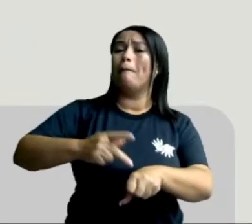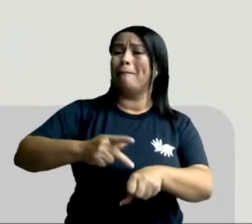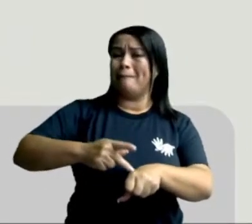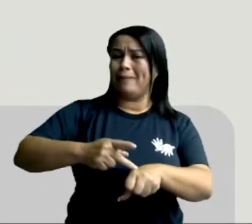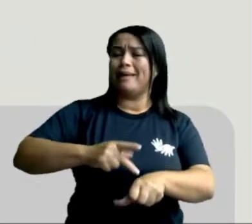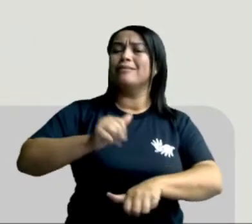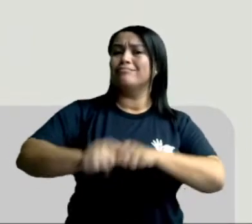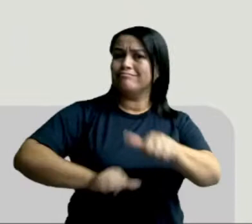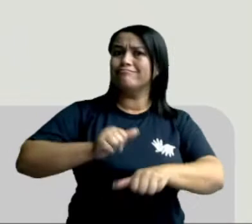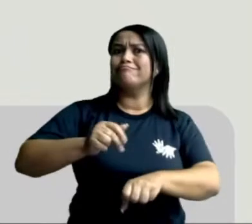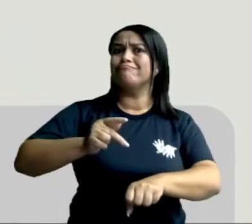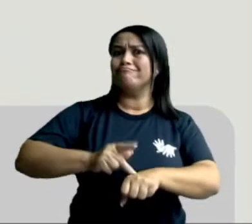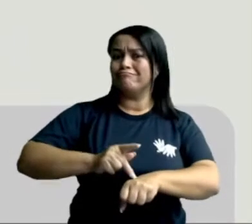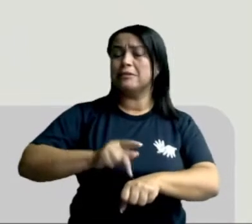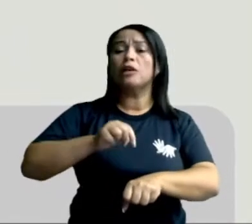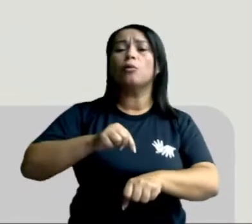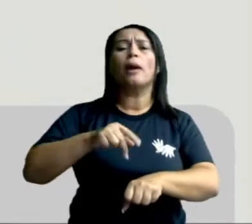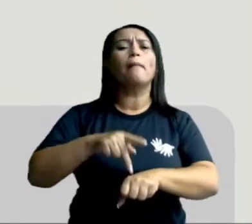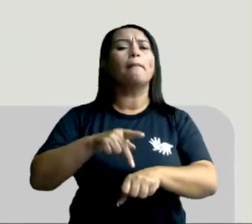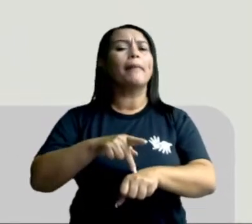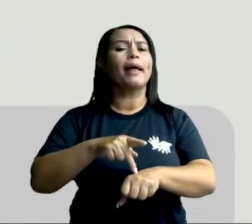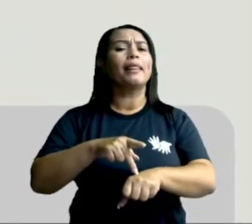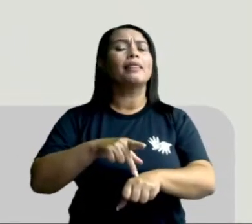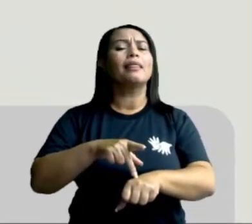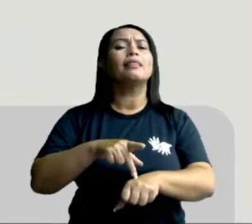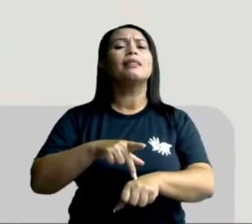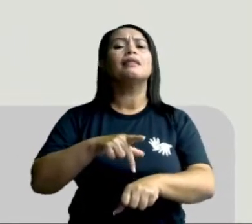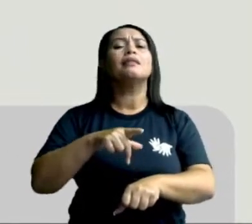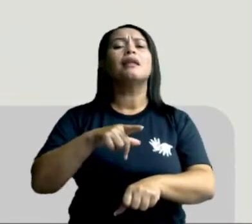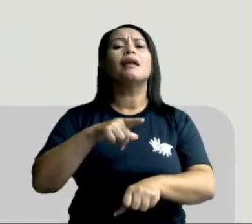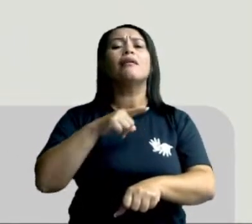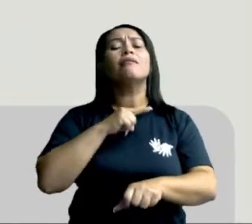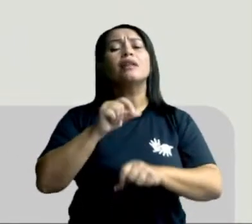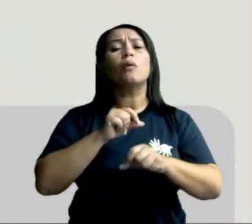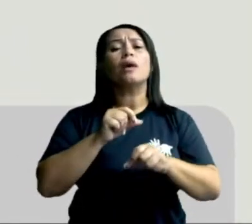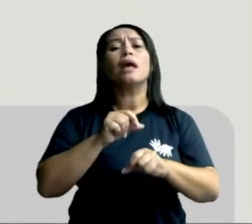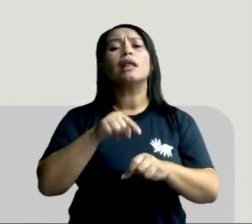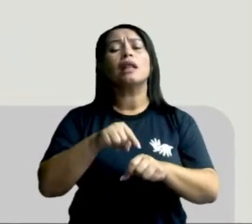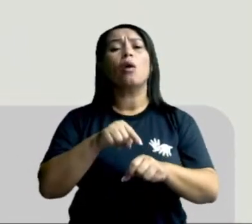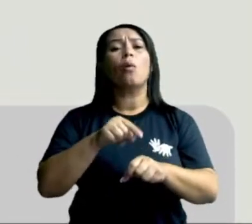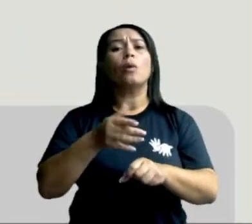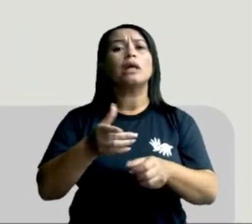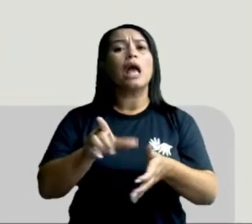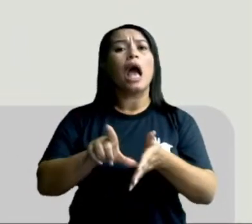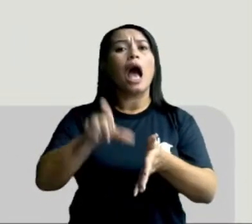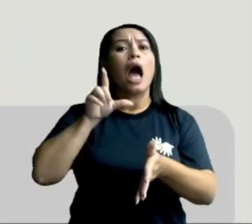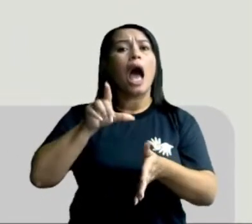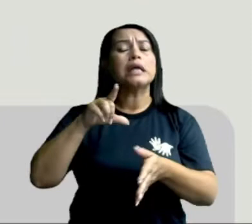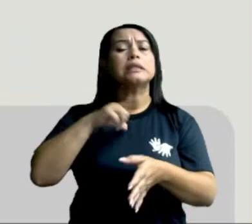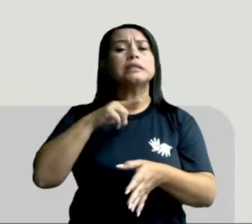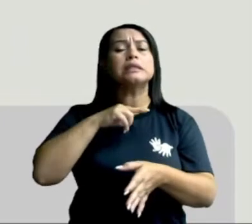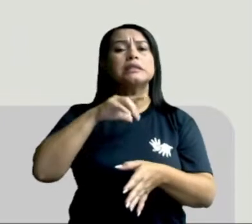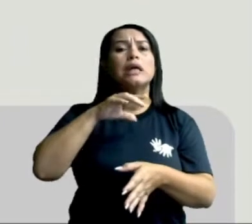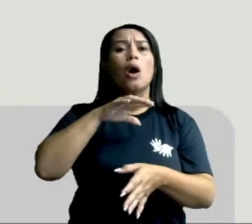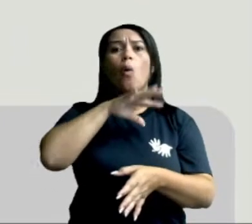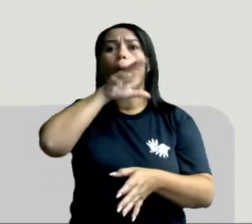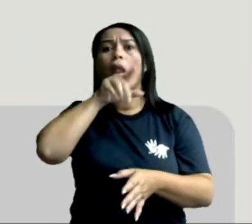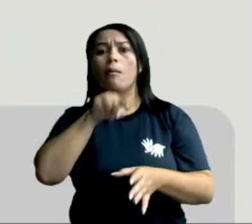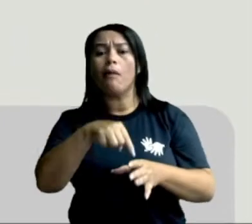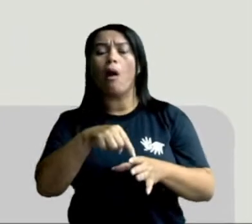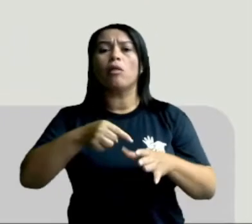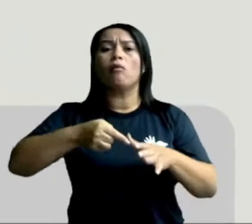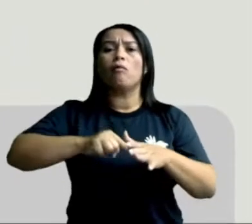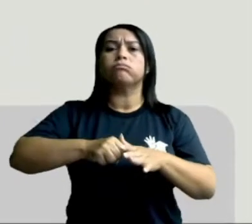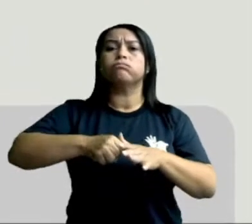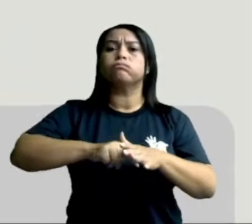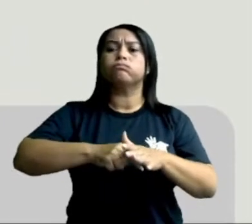anos. E essa rocha vai ter a impressão do animal que existia antes. Portanto, a